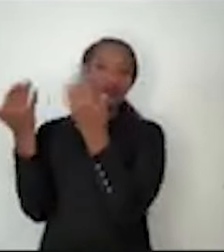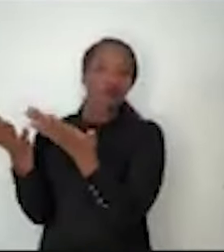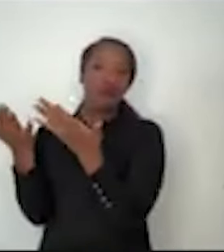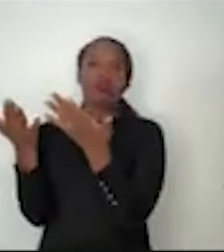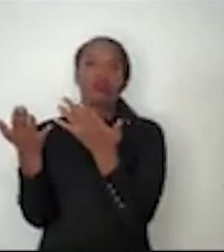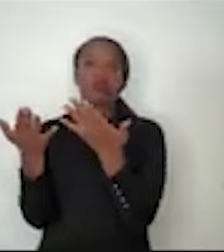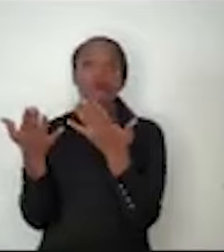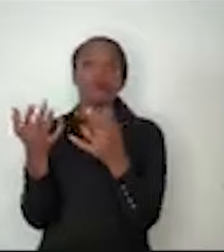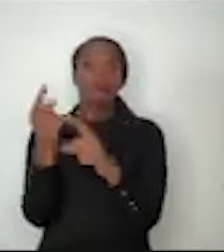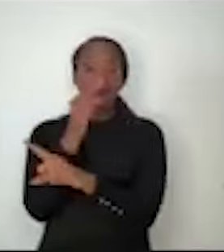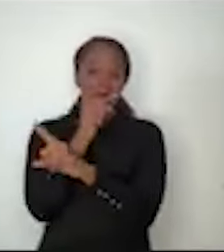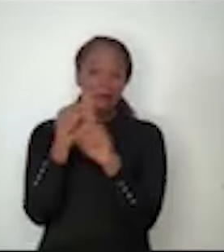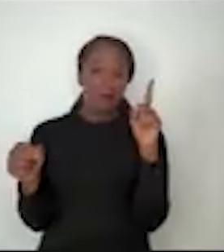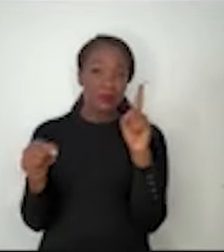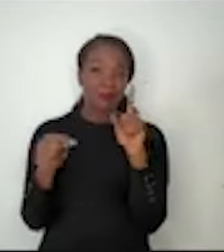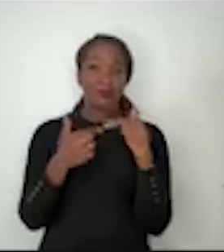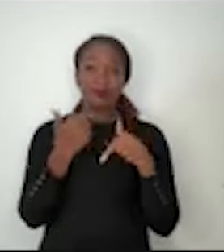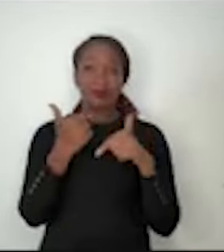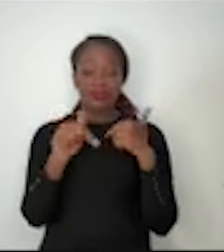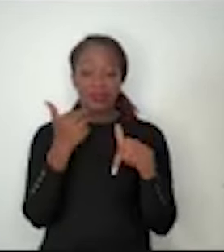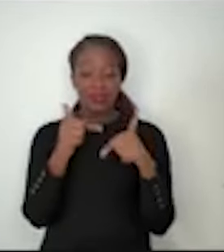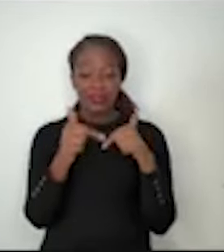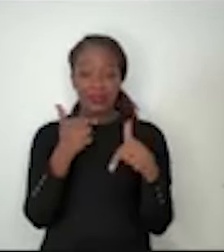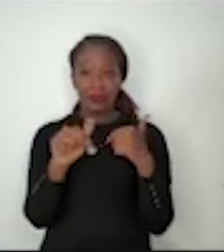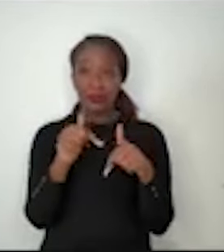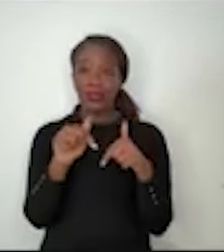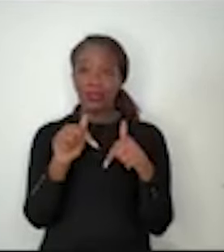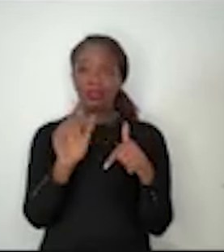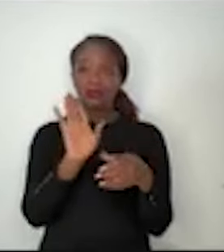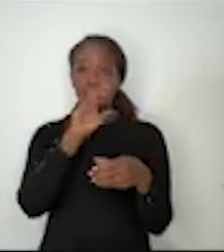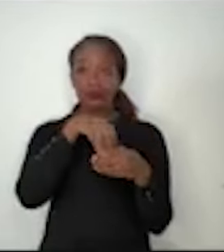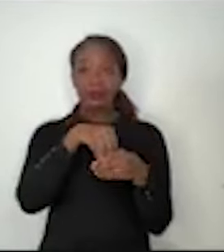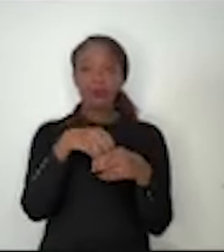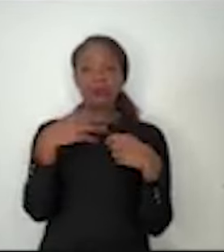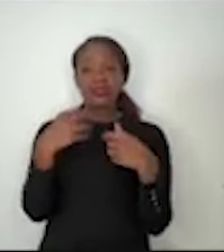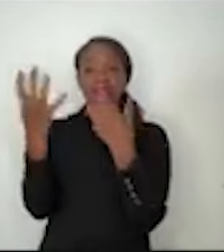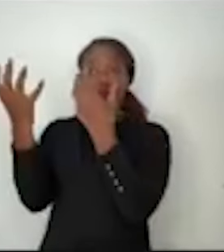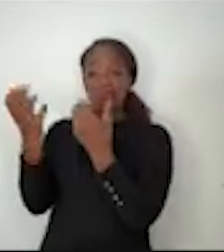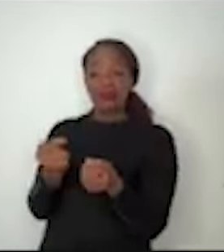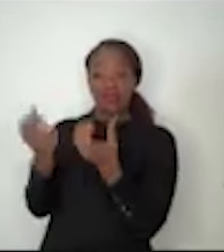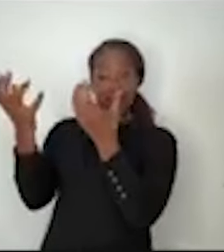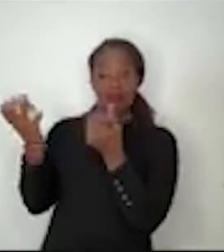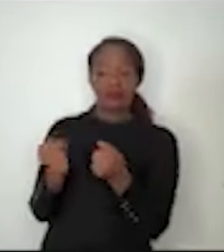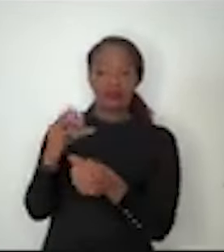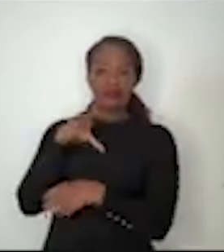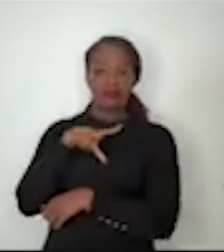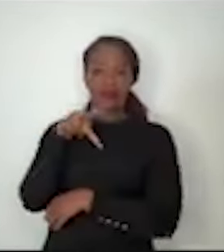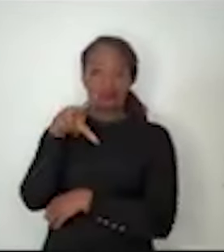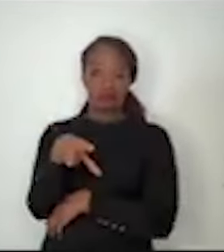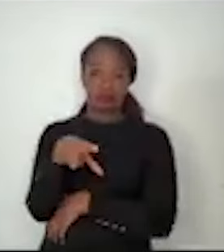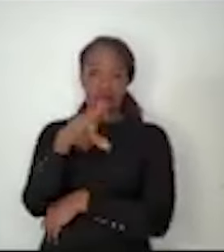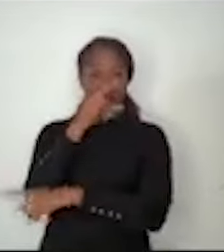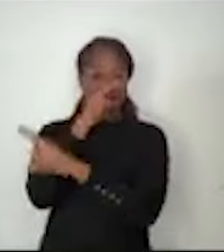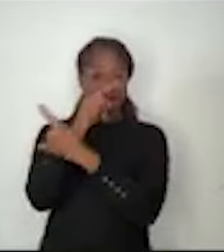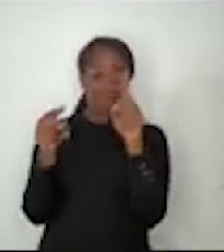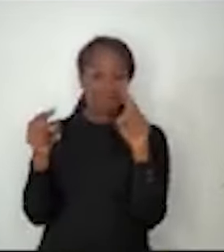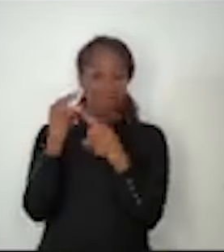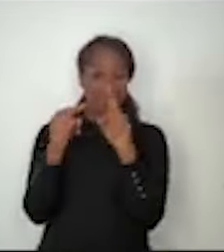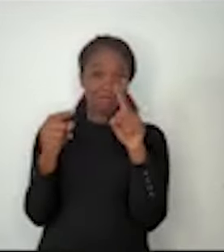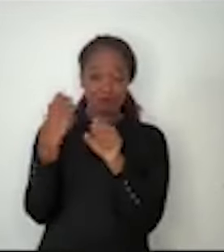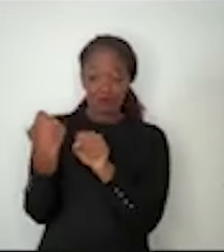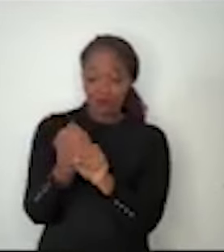manufaturas no Brasil tudo tinha que ser importado de Portugal era proibida a construção de estradas